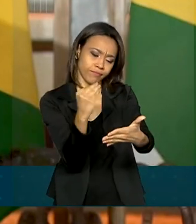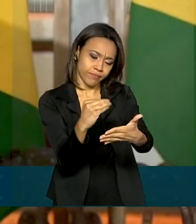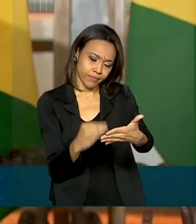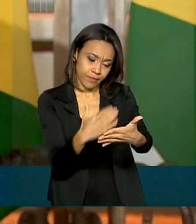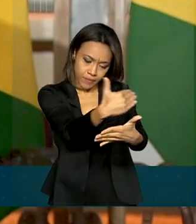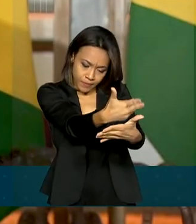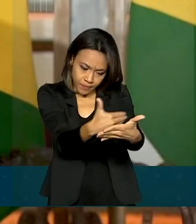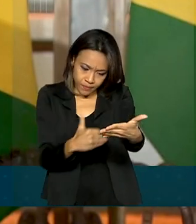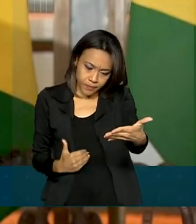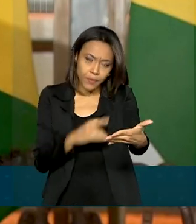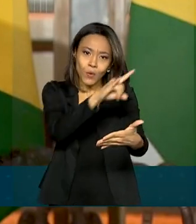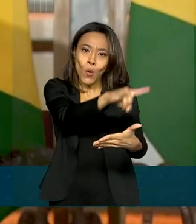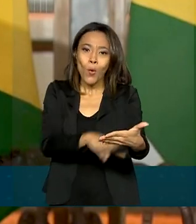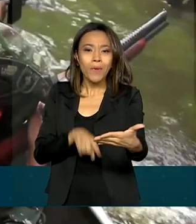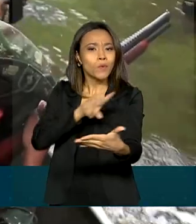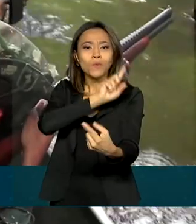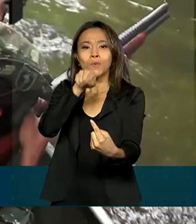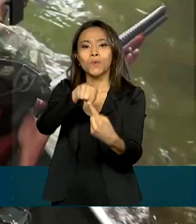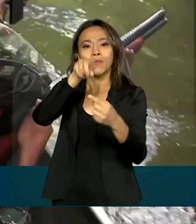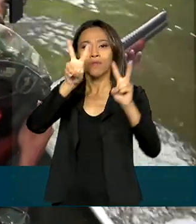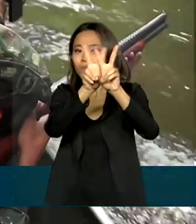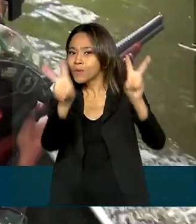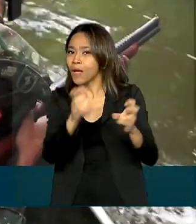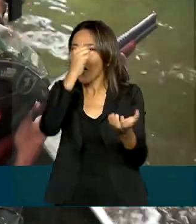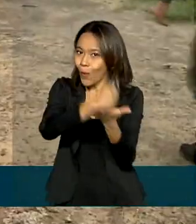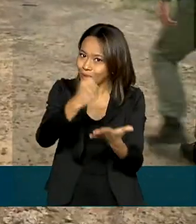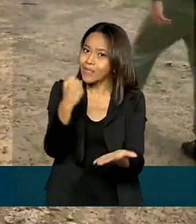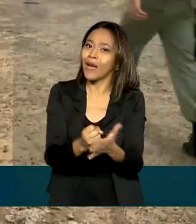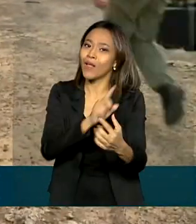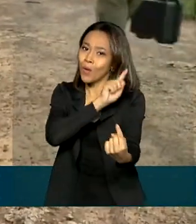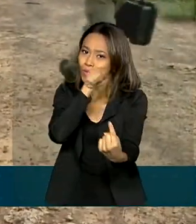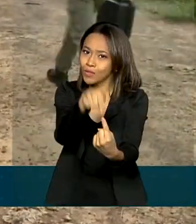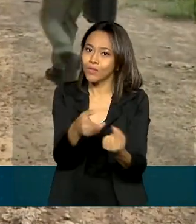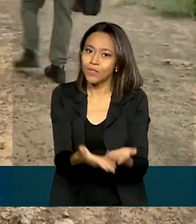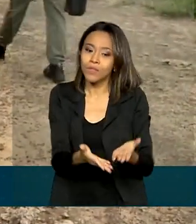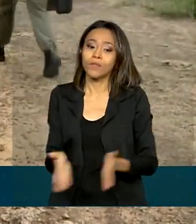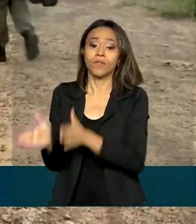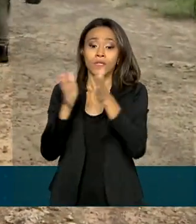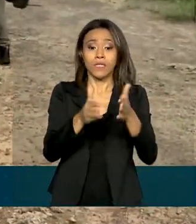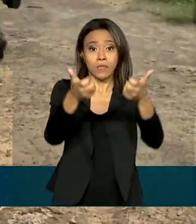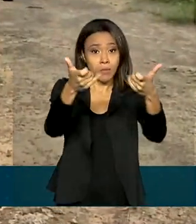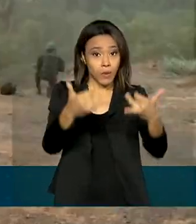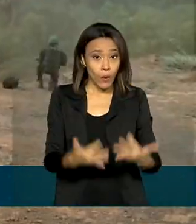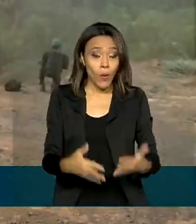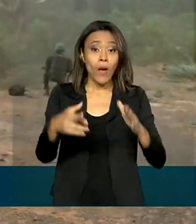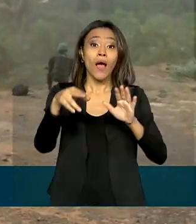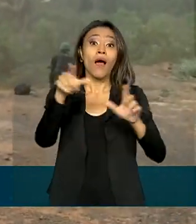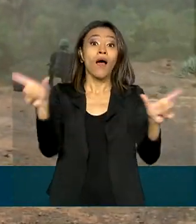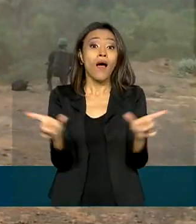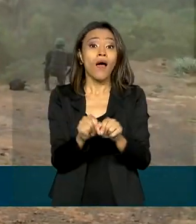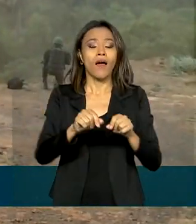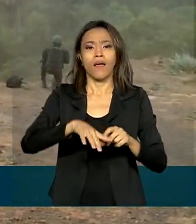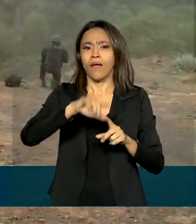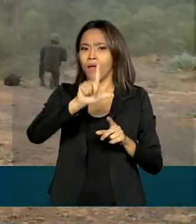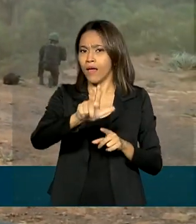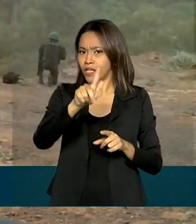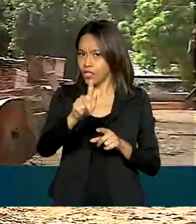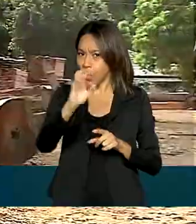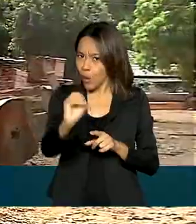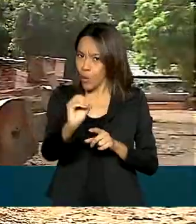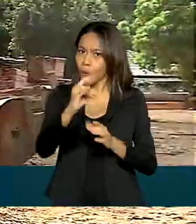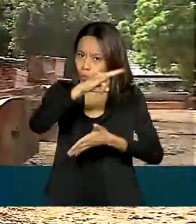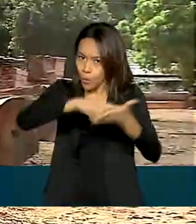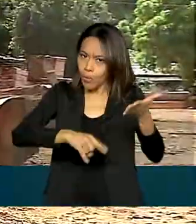documento chamado contrato de objetivo. Mourão disse ainda que a garantia da lei e da ordem segue até abril do ano que vem na Amazônia